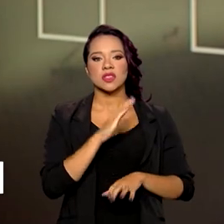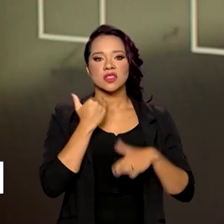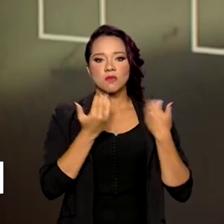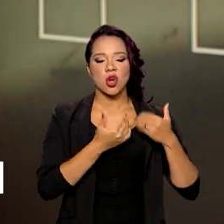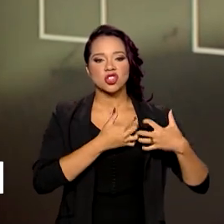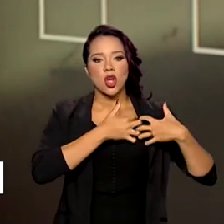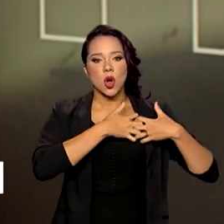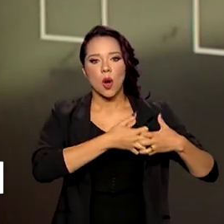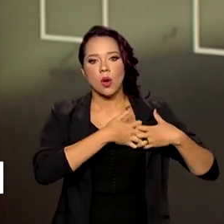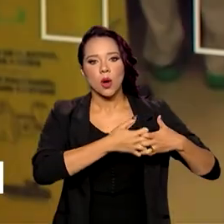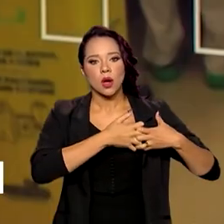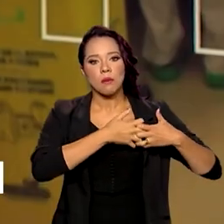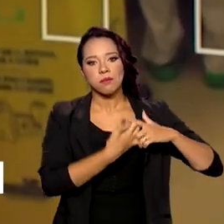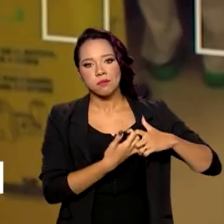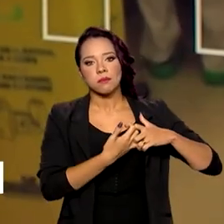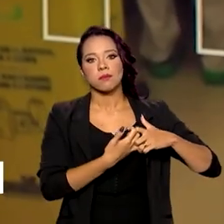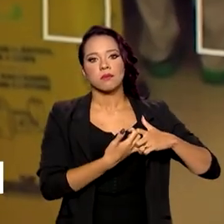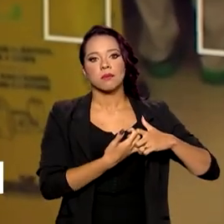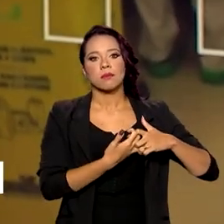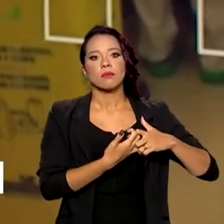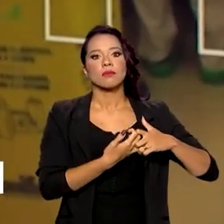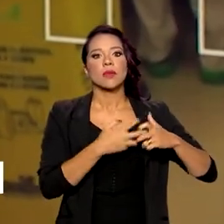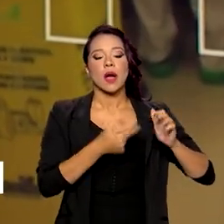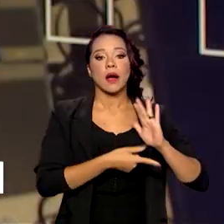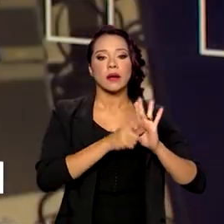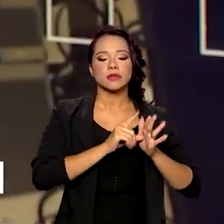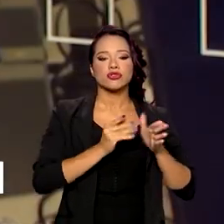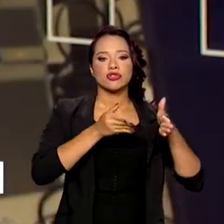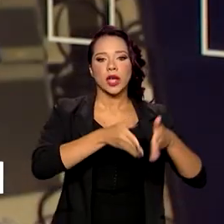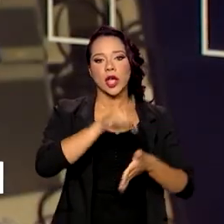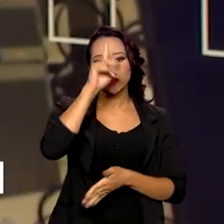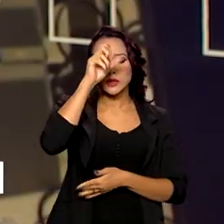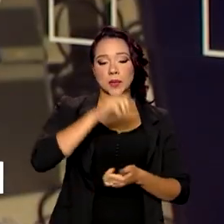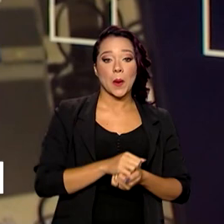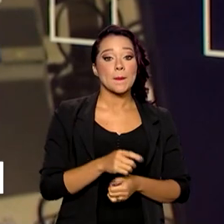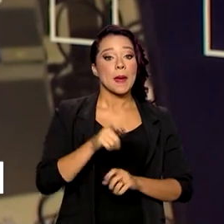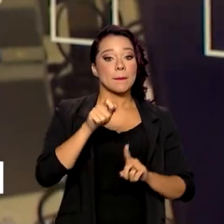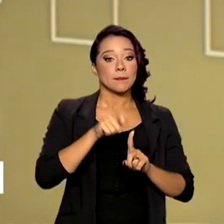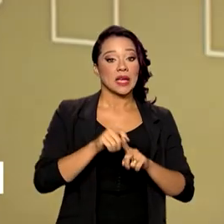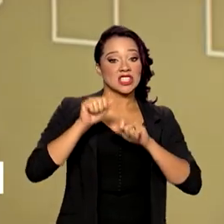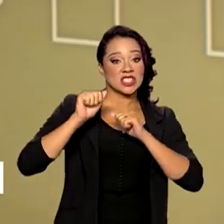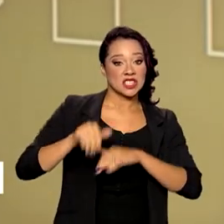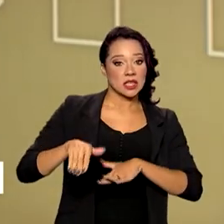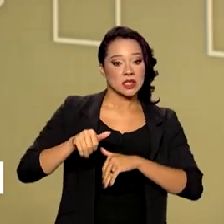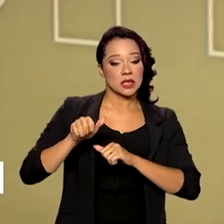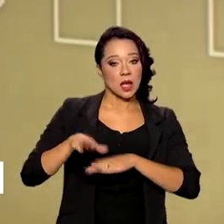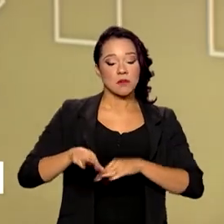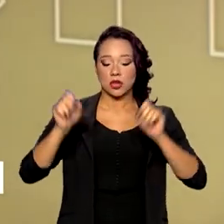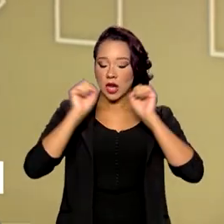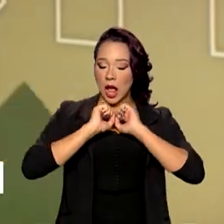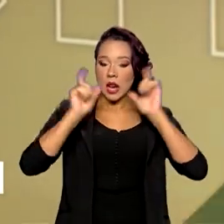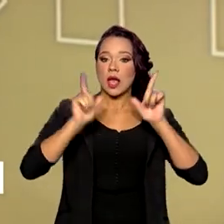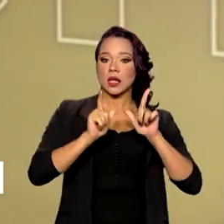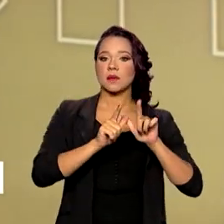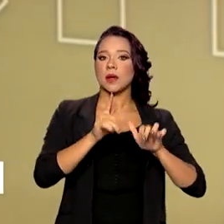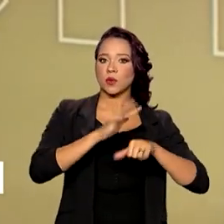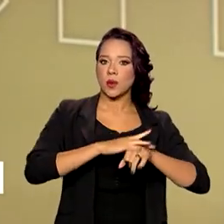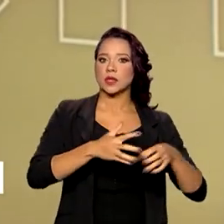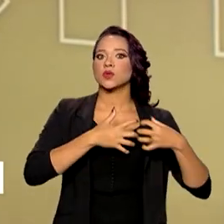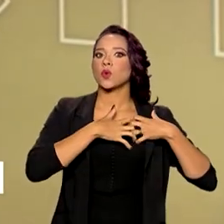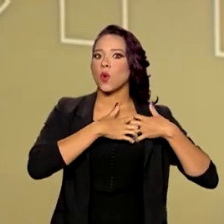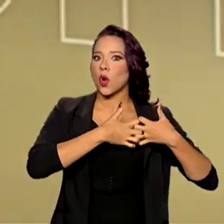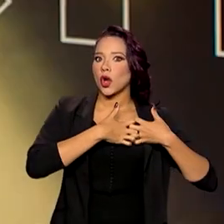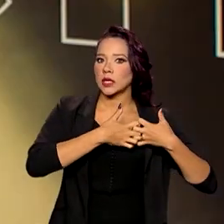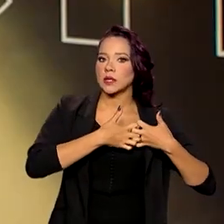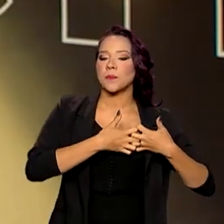acontecem na fase pré-hospitalar. O mês de setembro é um mês de alerta em relação às doenças cardiovasculares. Então,